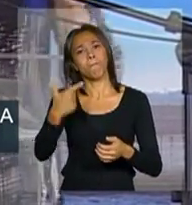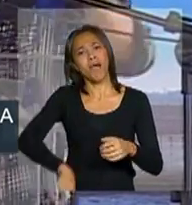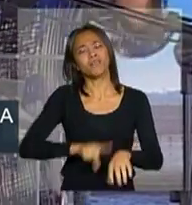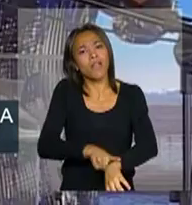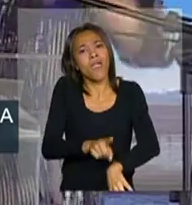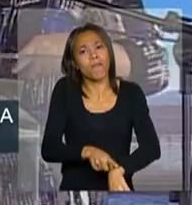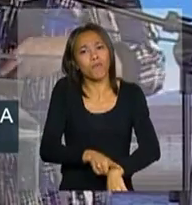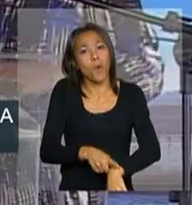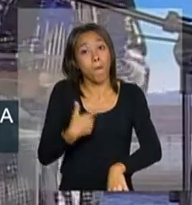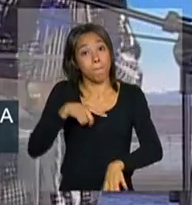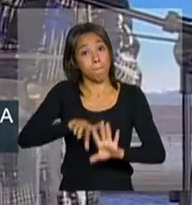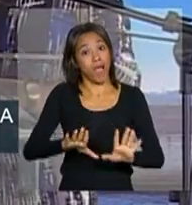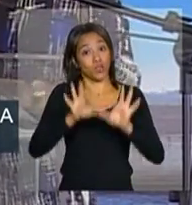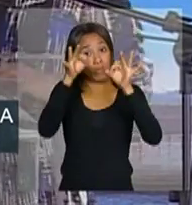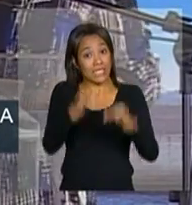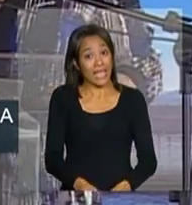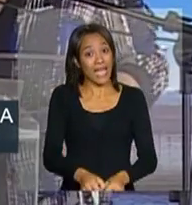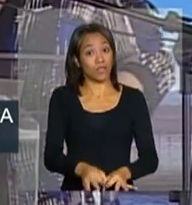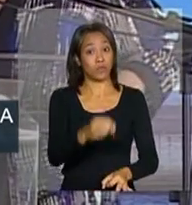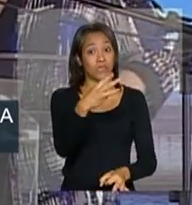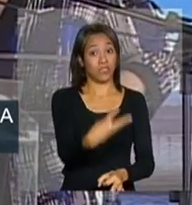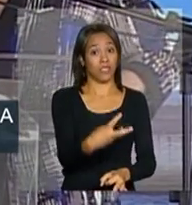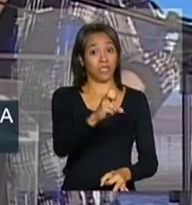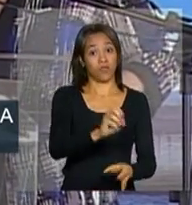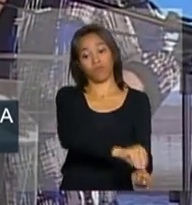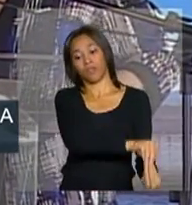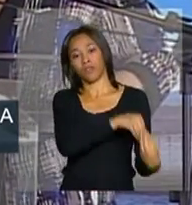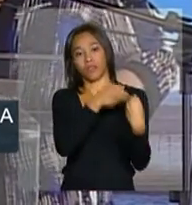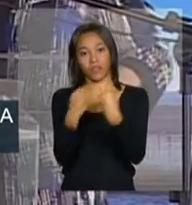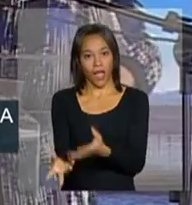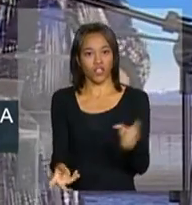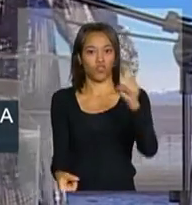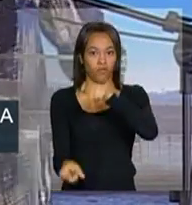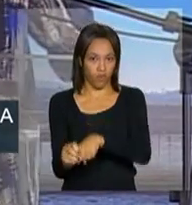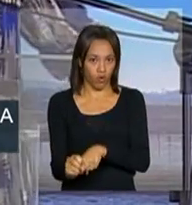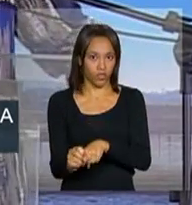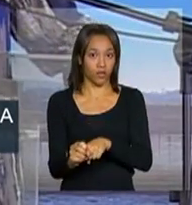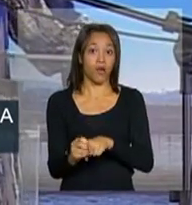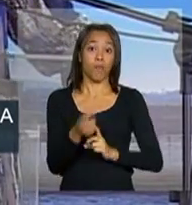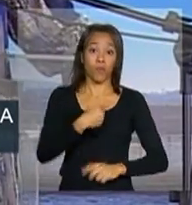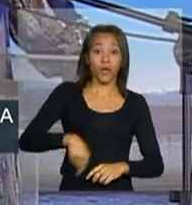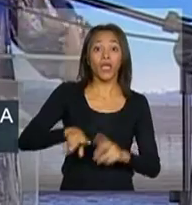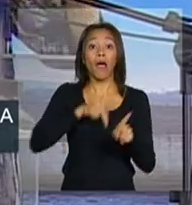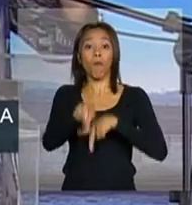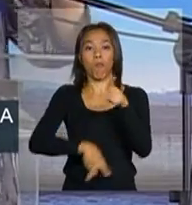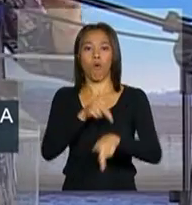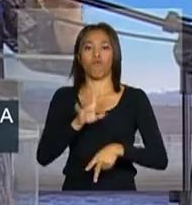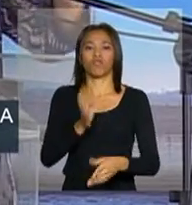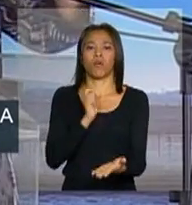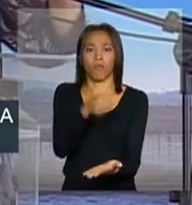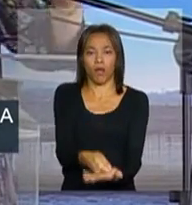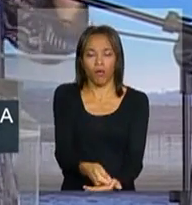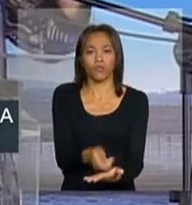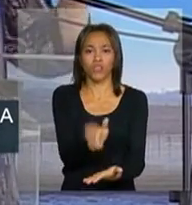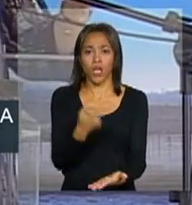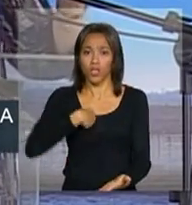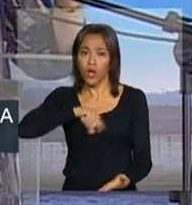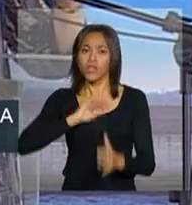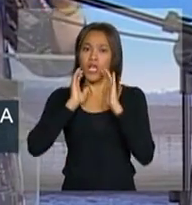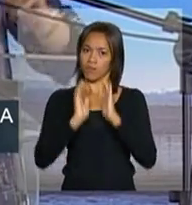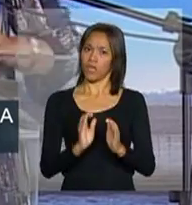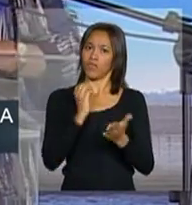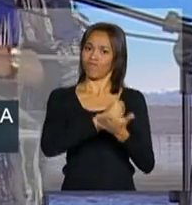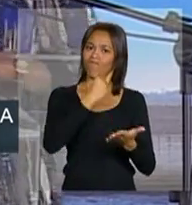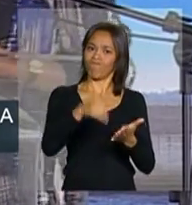mas o correto é devolver para a população desse país, porque ela pagou por isso. E aqui, a gente respeita o